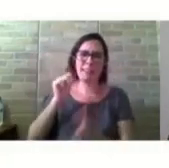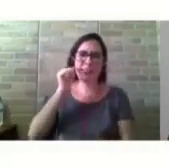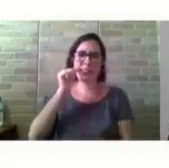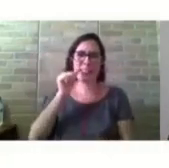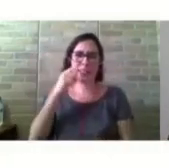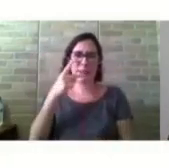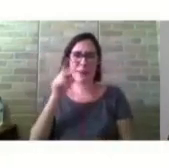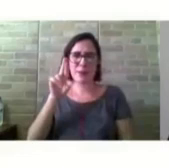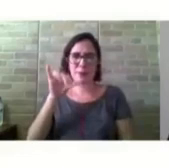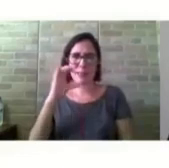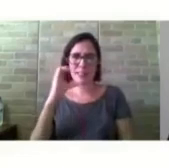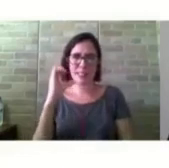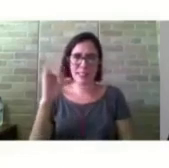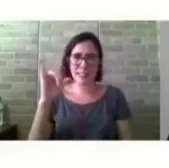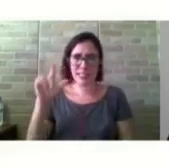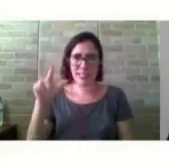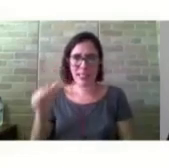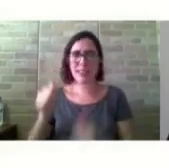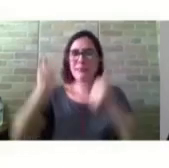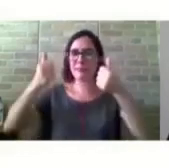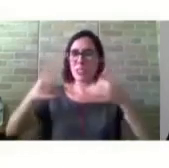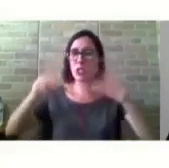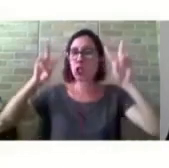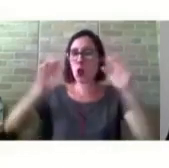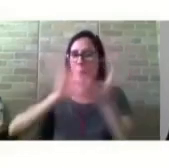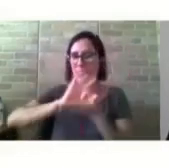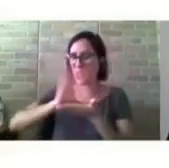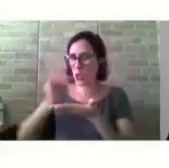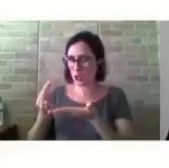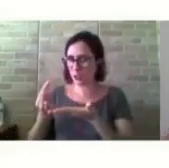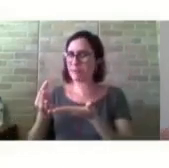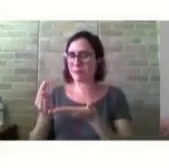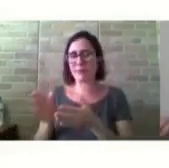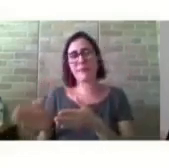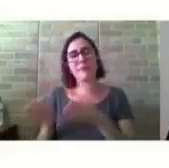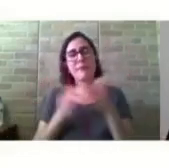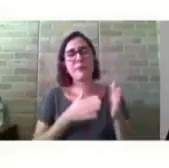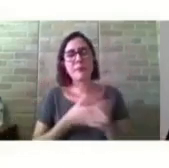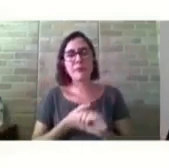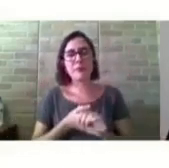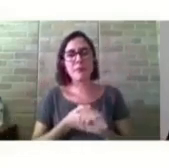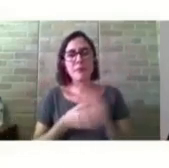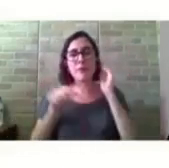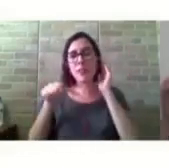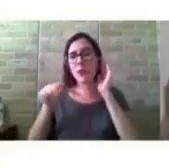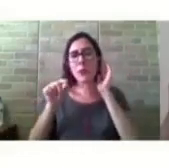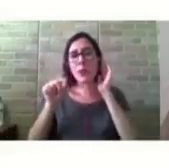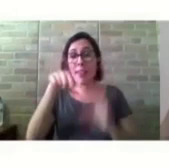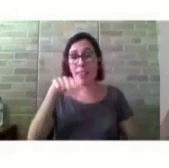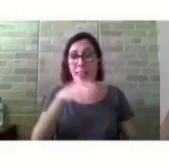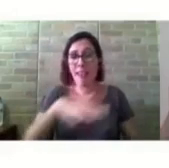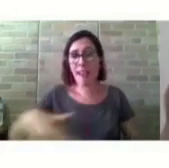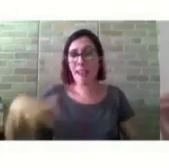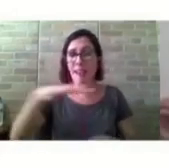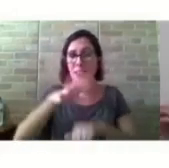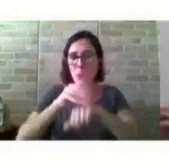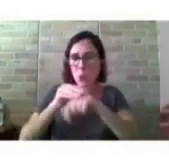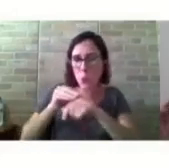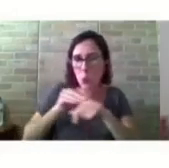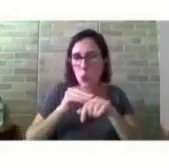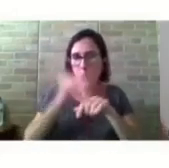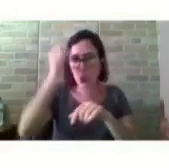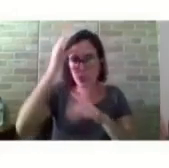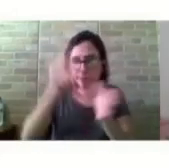estamos nos propondo a fazer agora. A tecnologia assistiva, enquanto uma área do conhecimento de característica interdisciplinar,